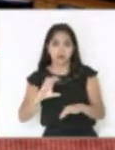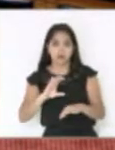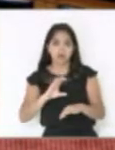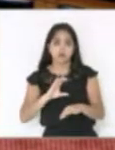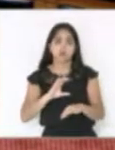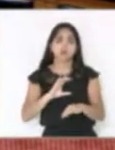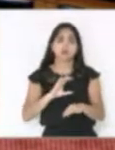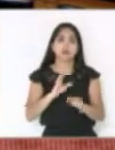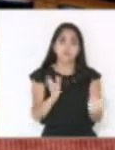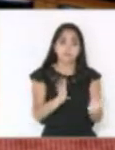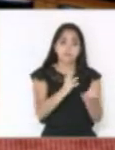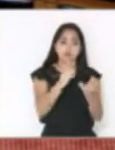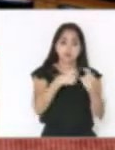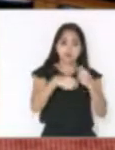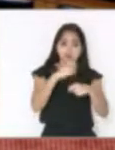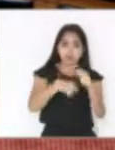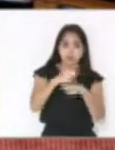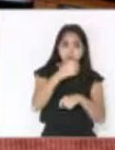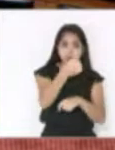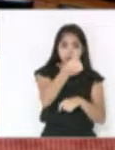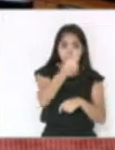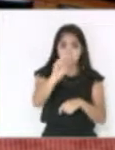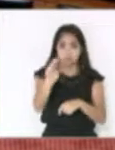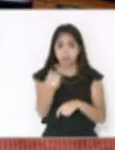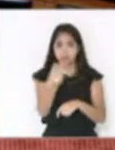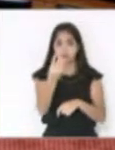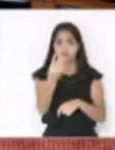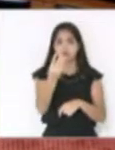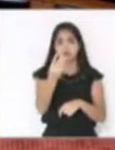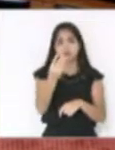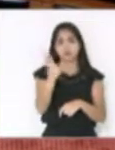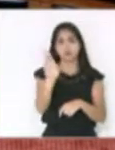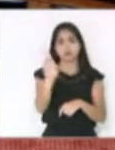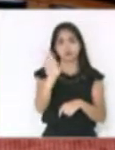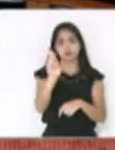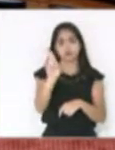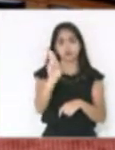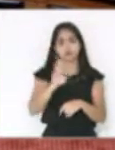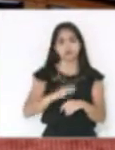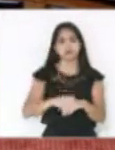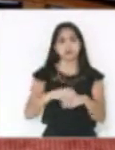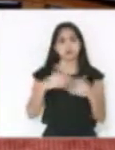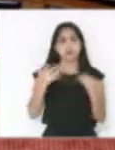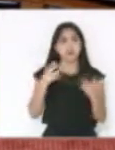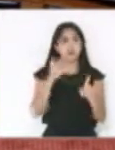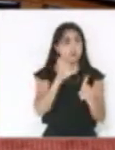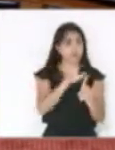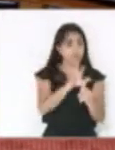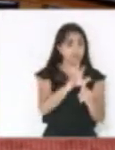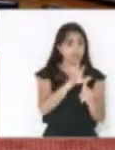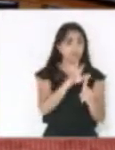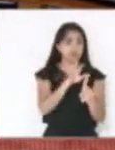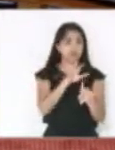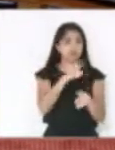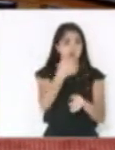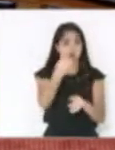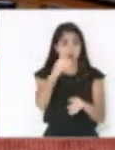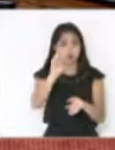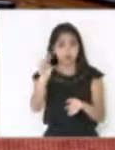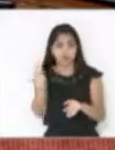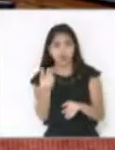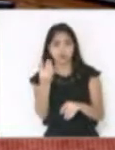promove a economia de 6 milhões e 300 mil reais. Portanto, o impacto, na verdade, é de 1 milhão